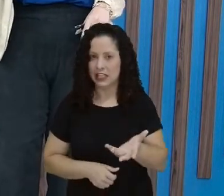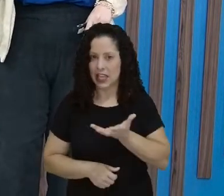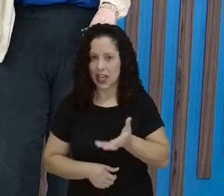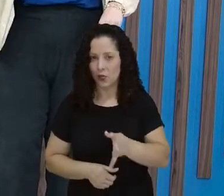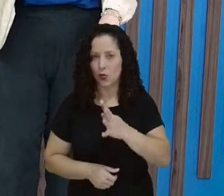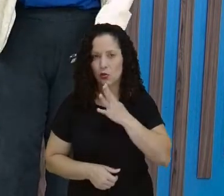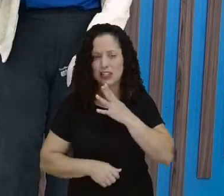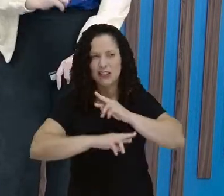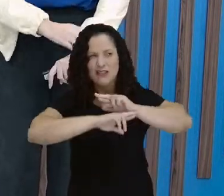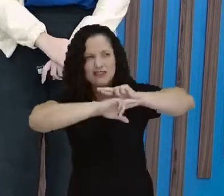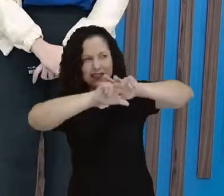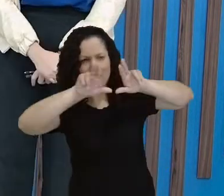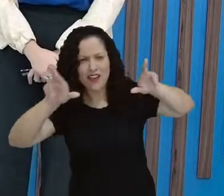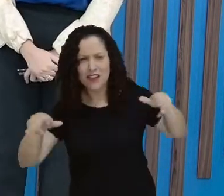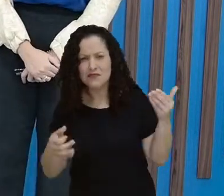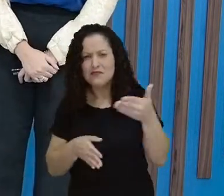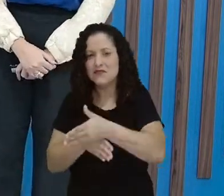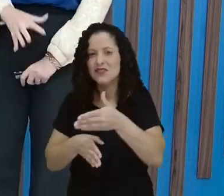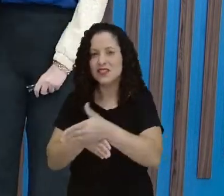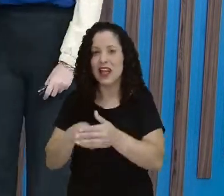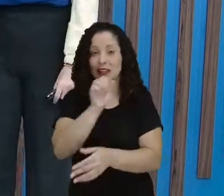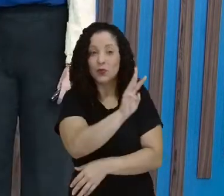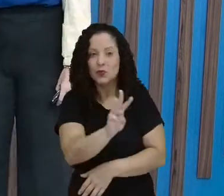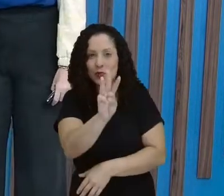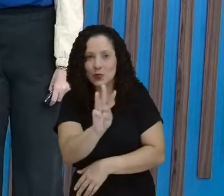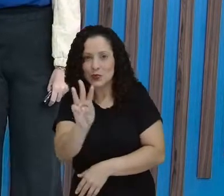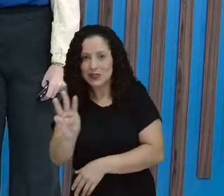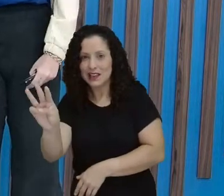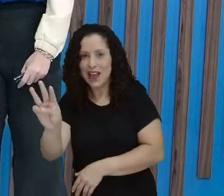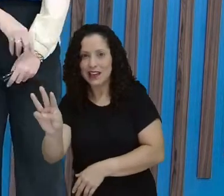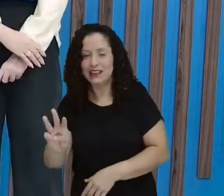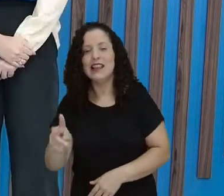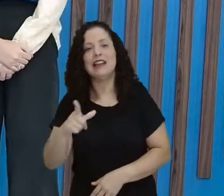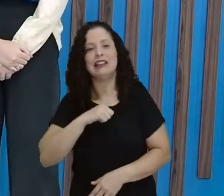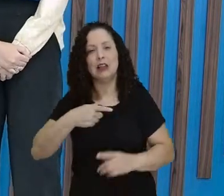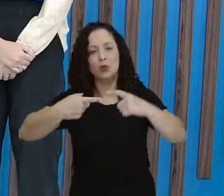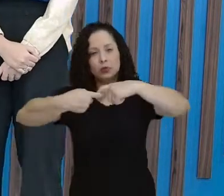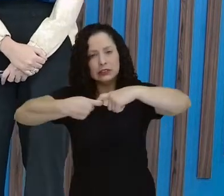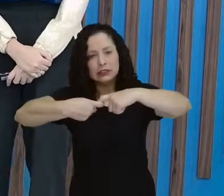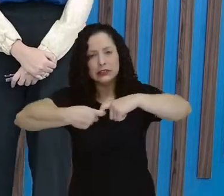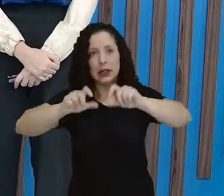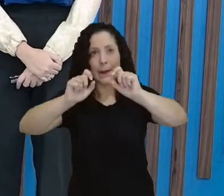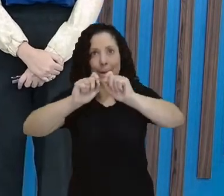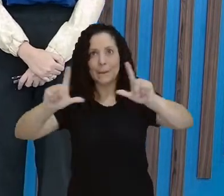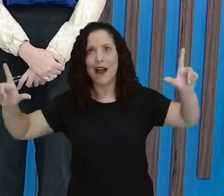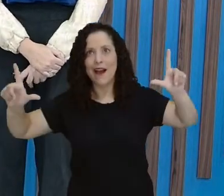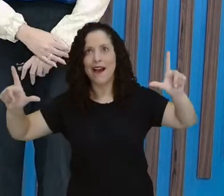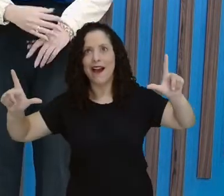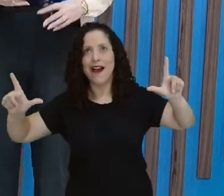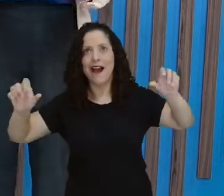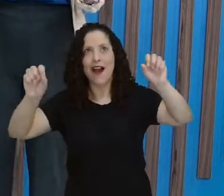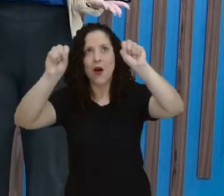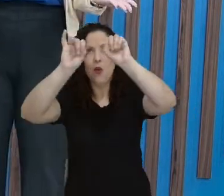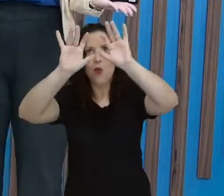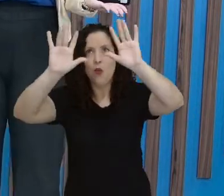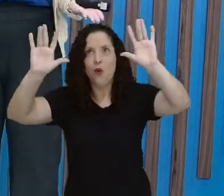outras lendas, você pode ir lá na Árvore do Livro, tá? Olha, tem um monte de livros sobre lenda indígena lá. E a nossa aula foi